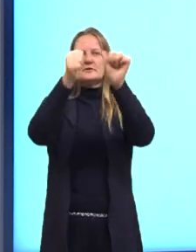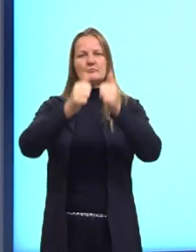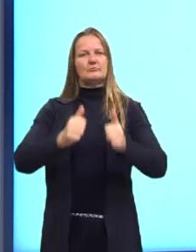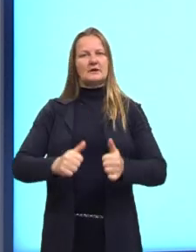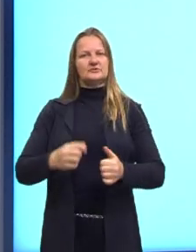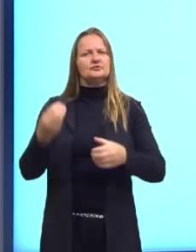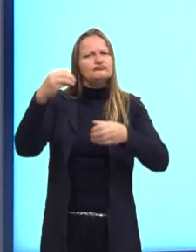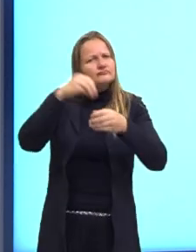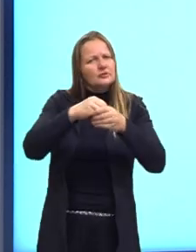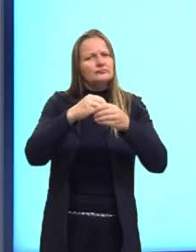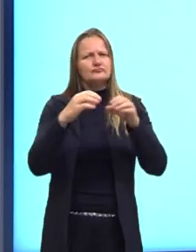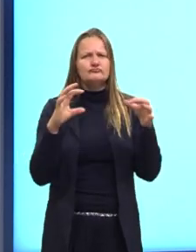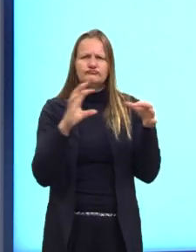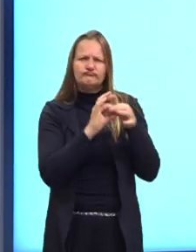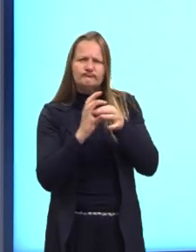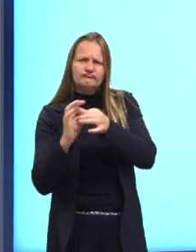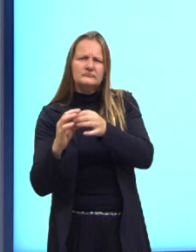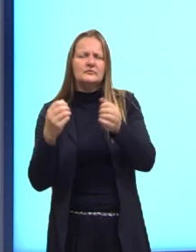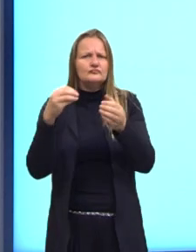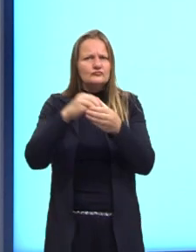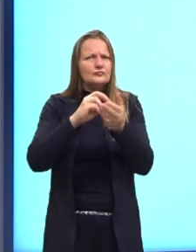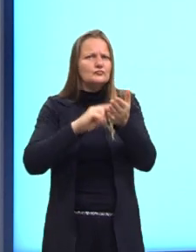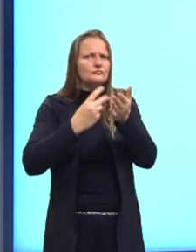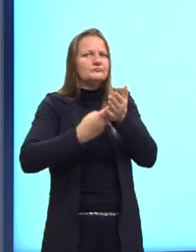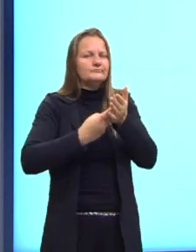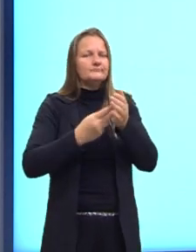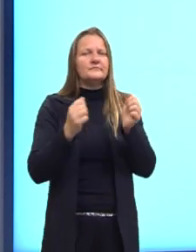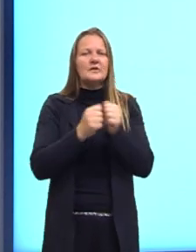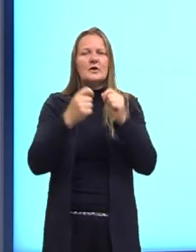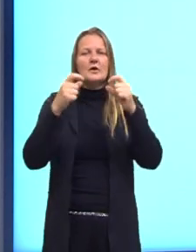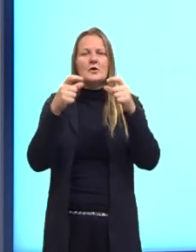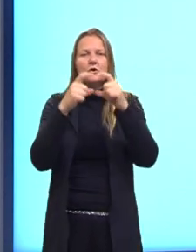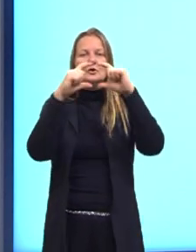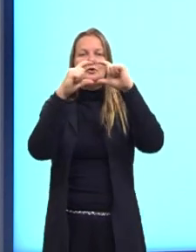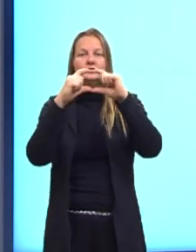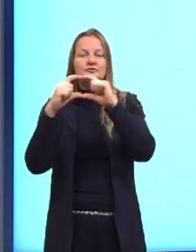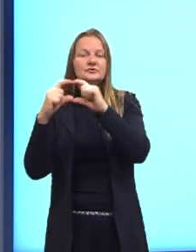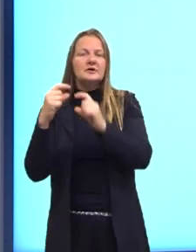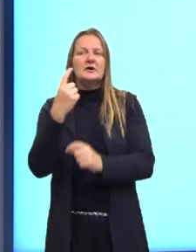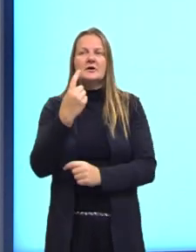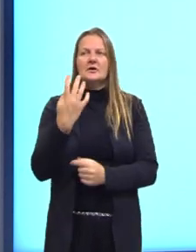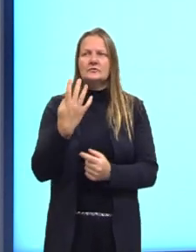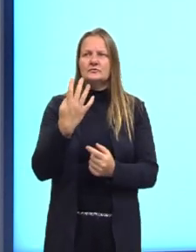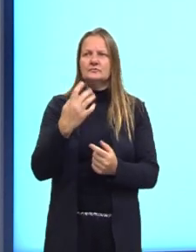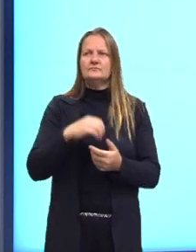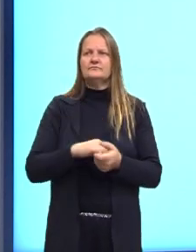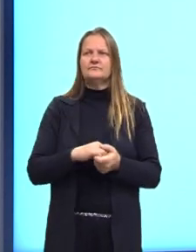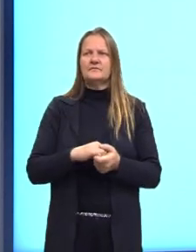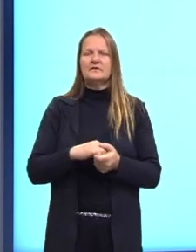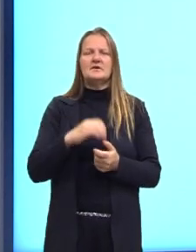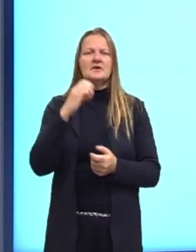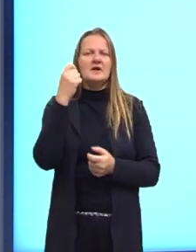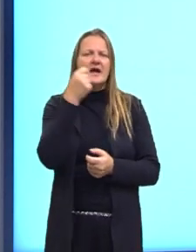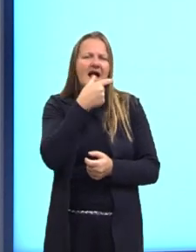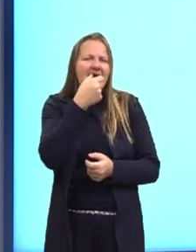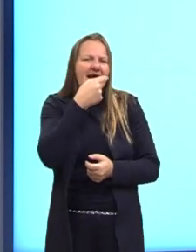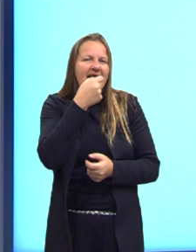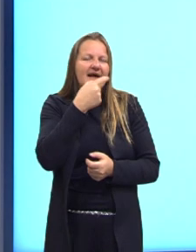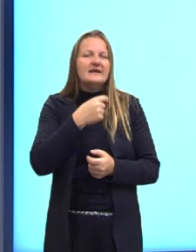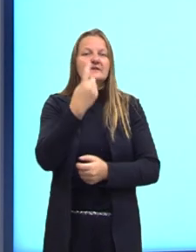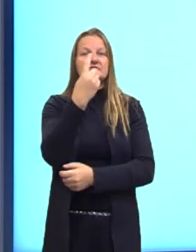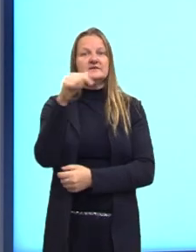imagens para compor o significado. Tirinha aparece 14 vezes, charge aparece